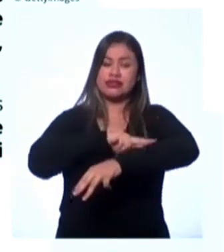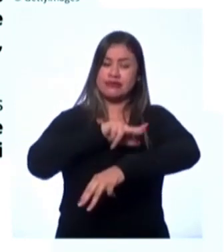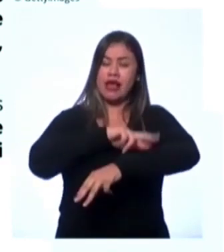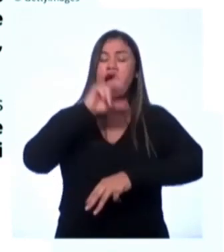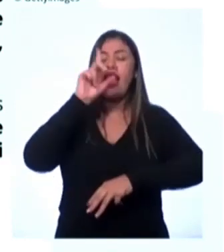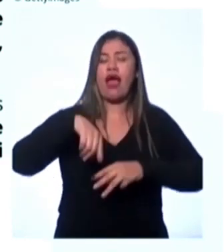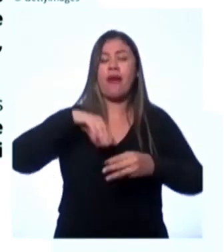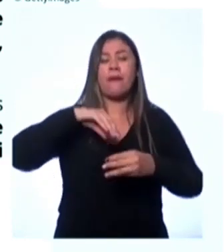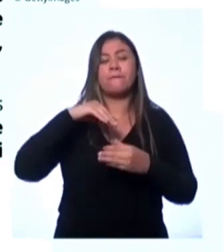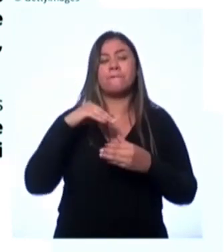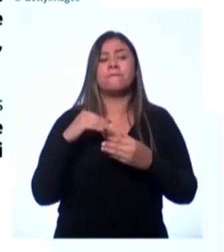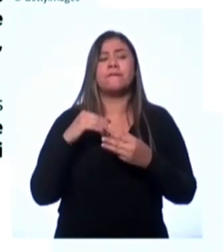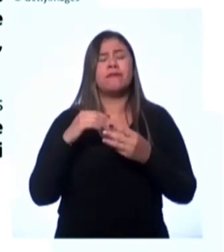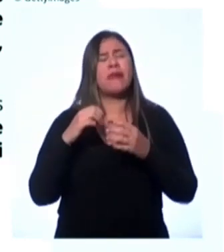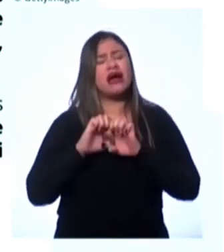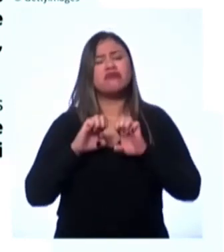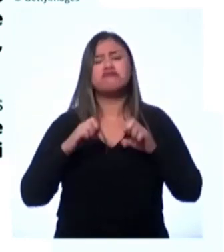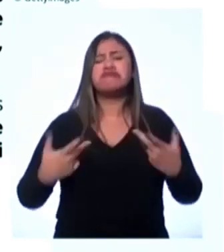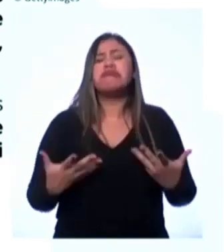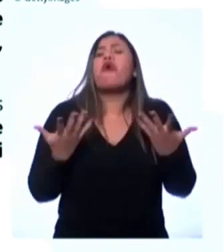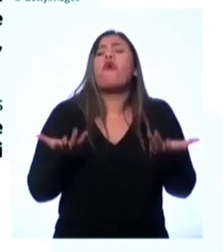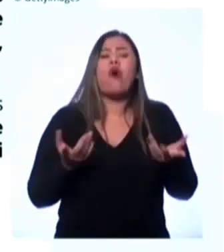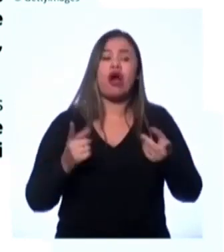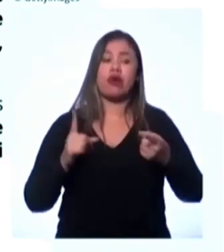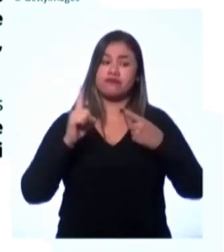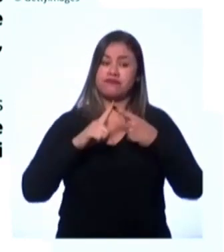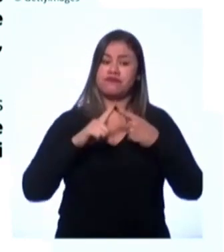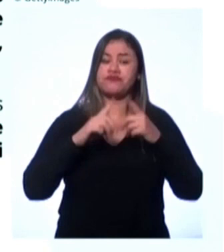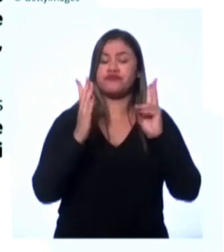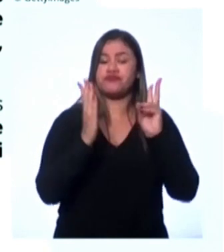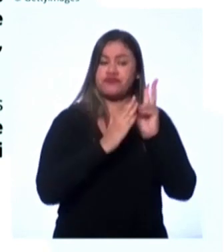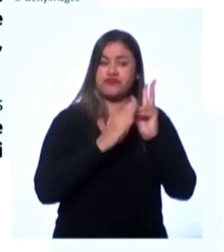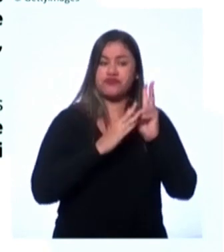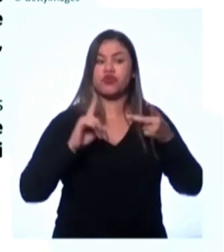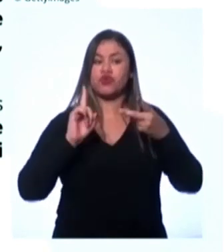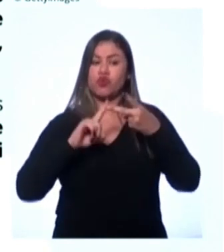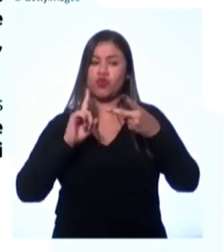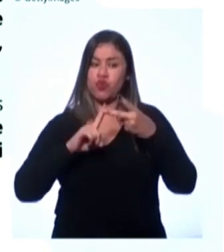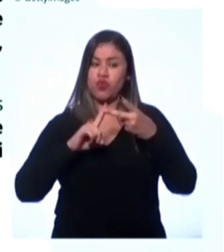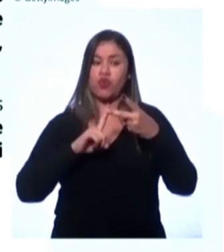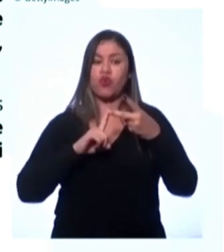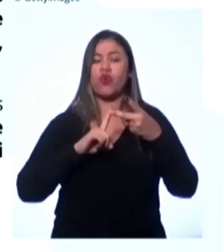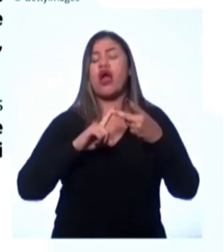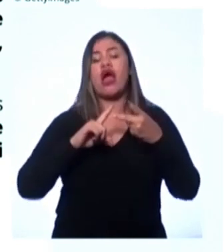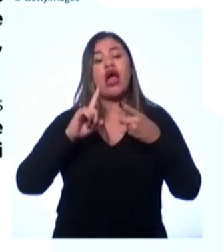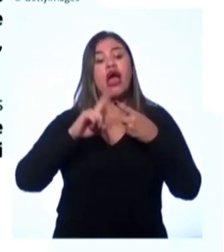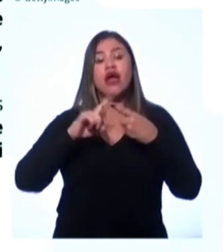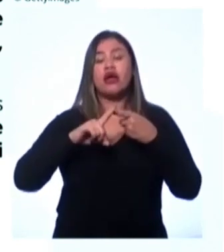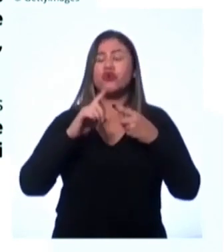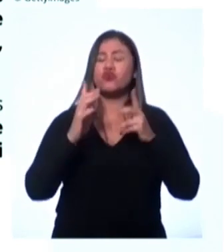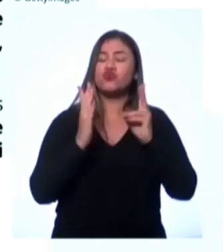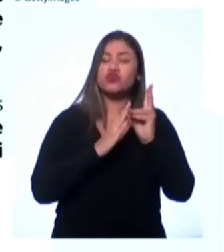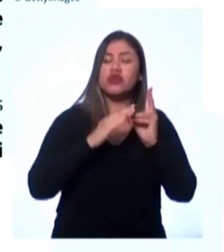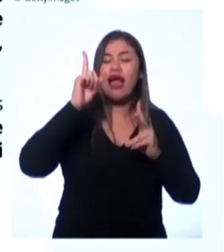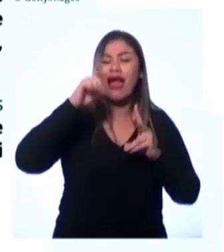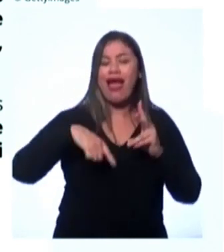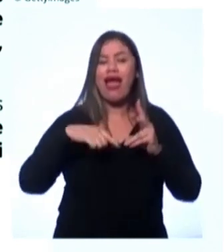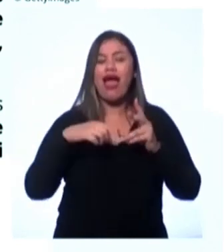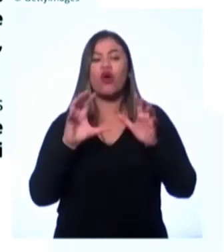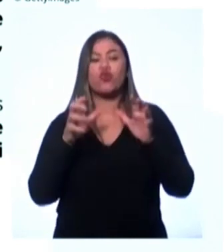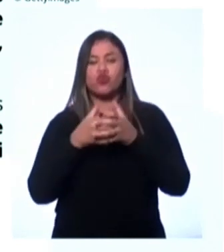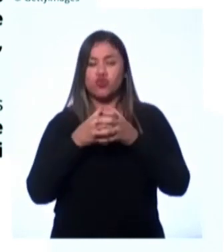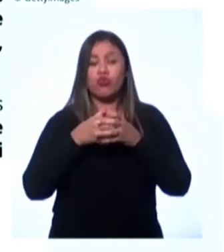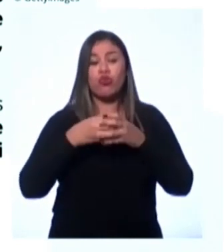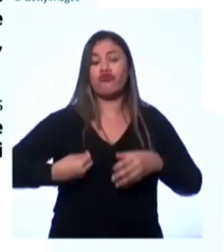que raças, né, que etnias são essas? Os indígenas, os povos originários da terra, diversos povos e etnias que